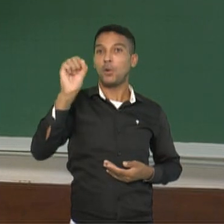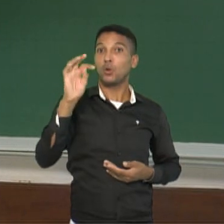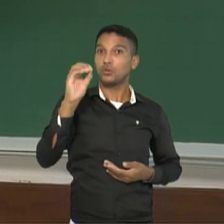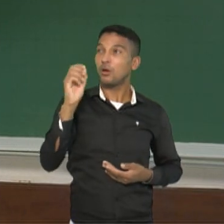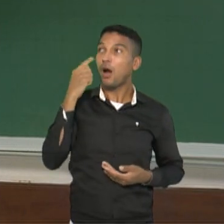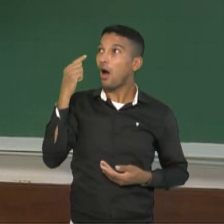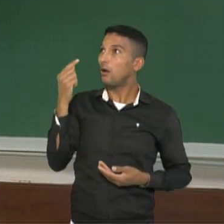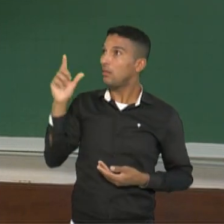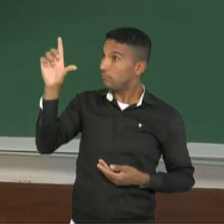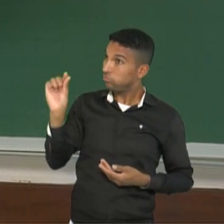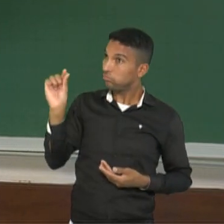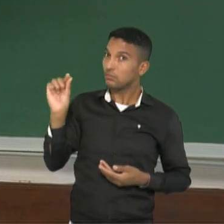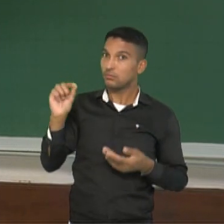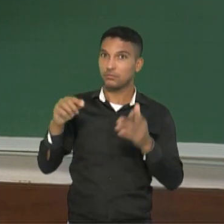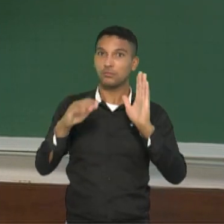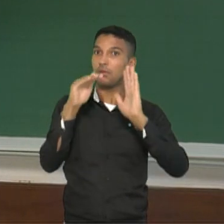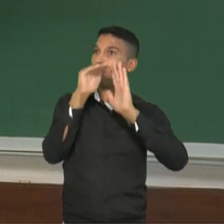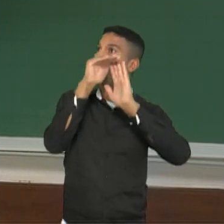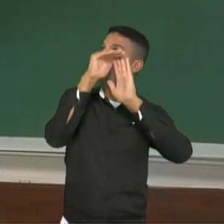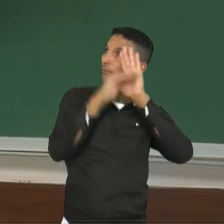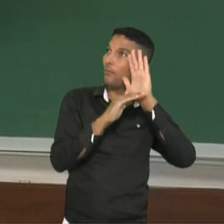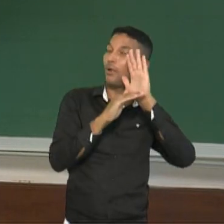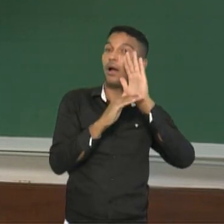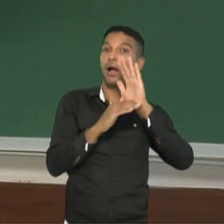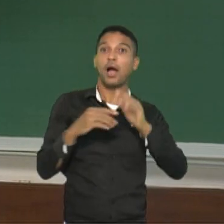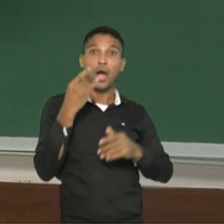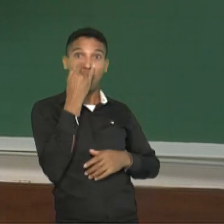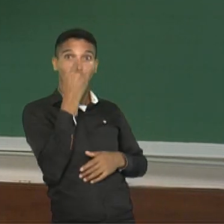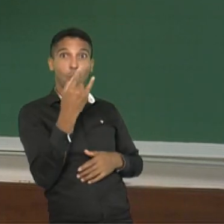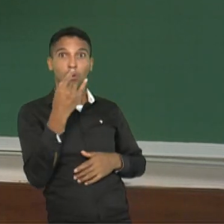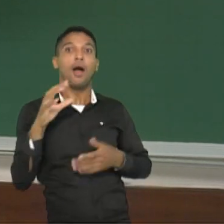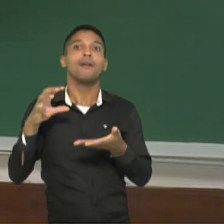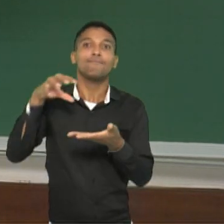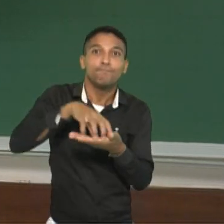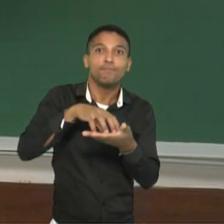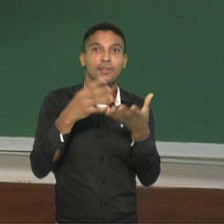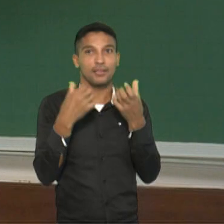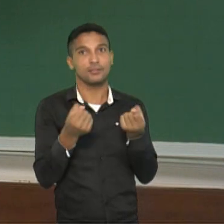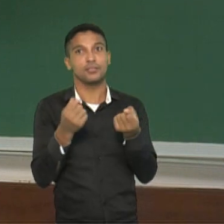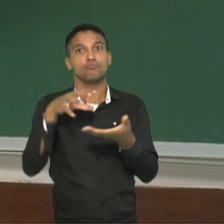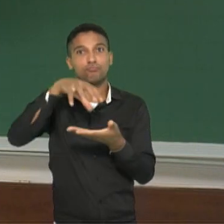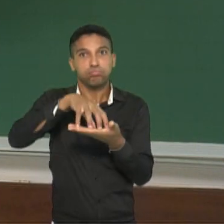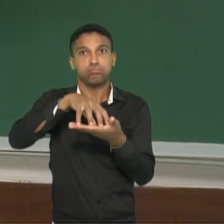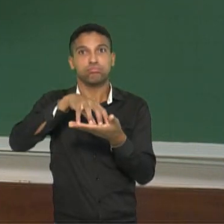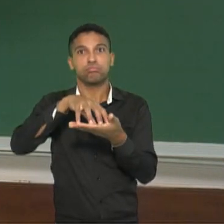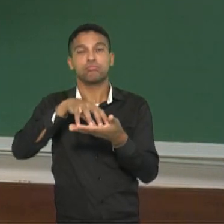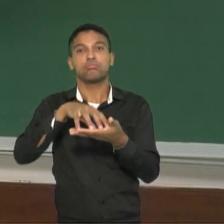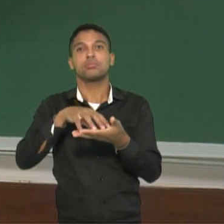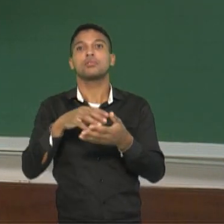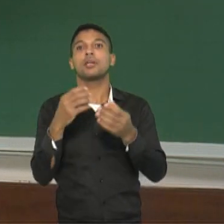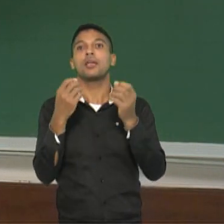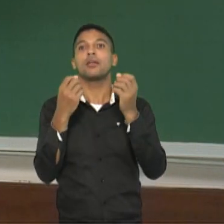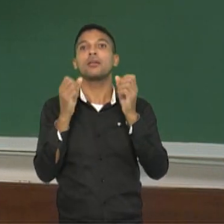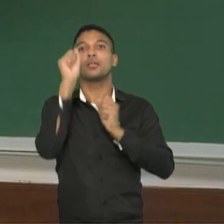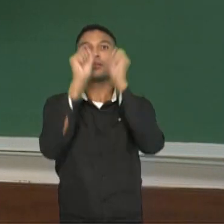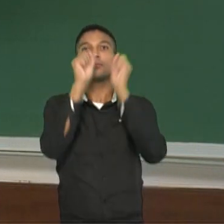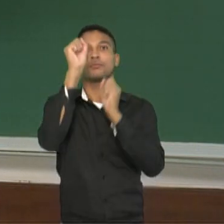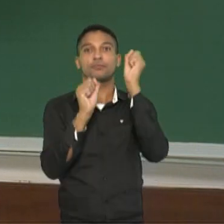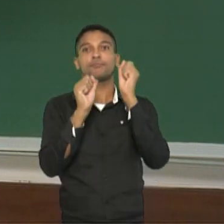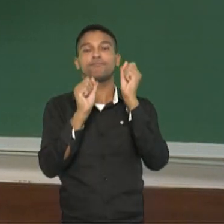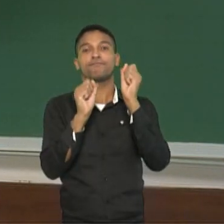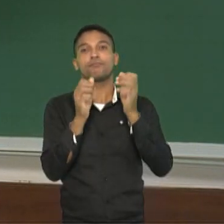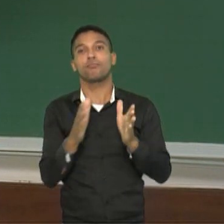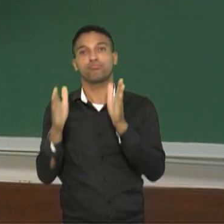indústria queira se instalar no Brasil. Bom, pensando então, essa questão ainda dos incentivos